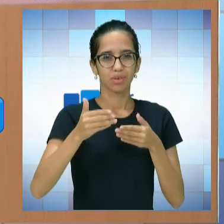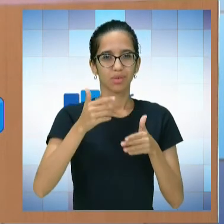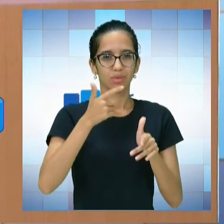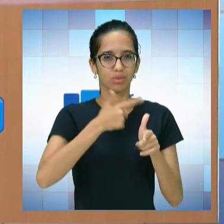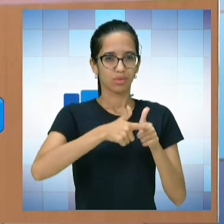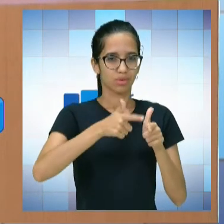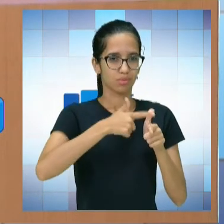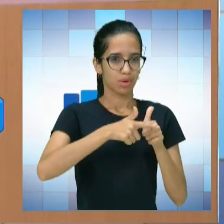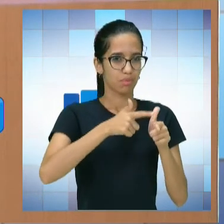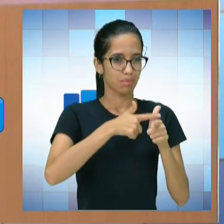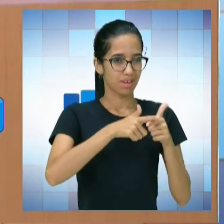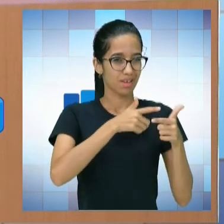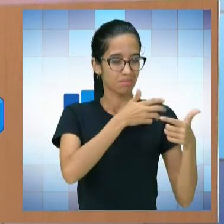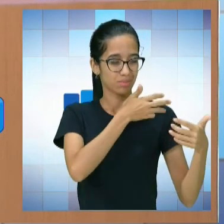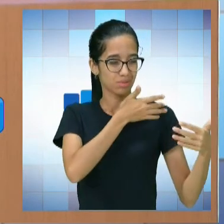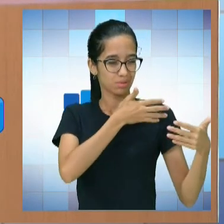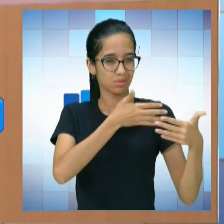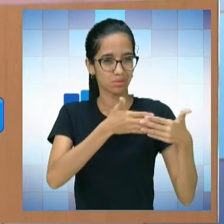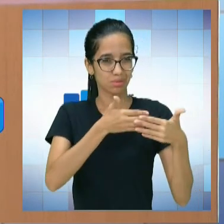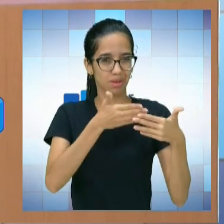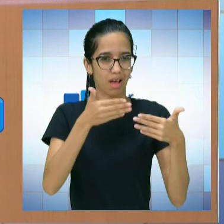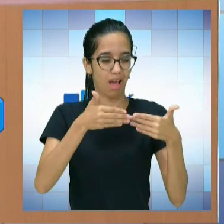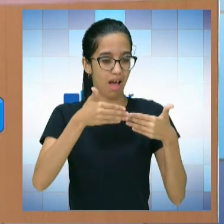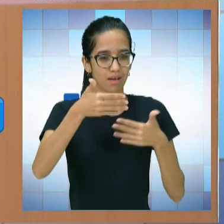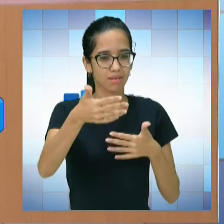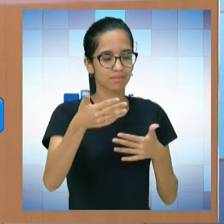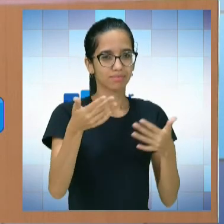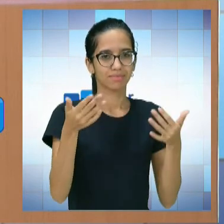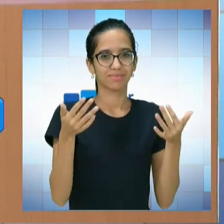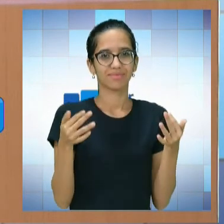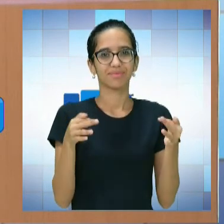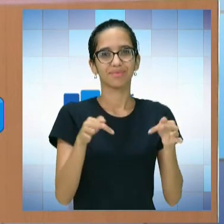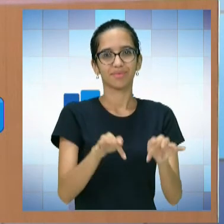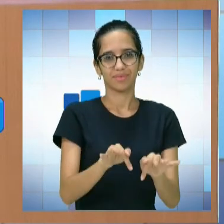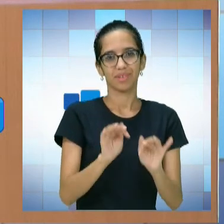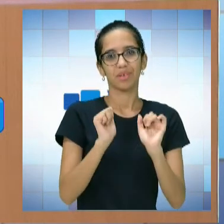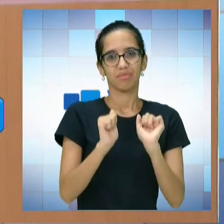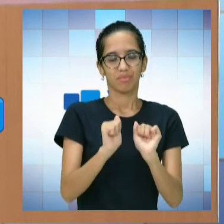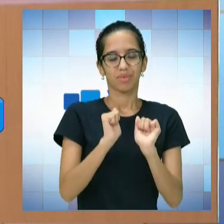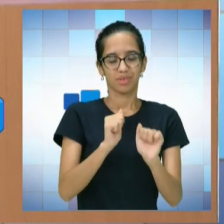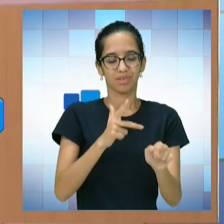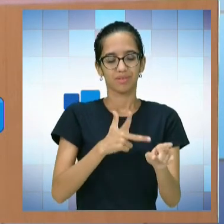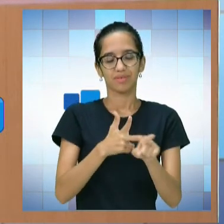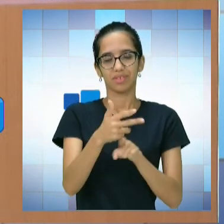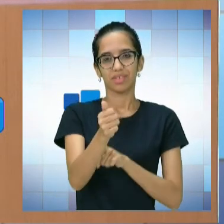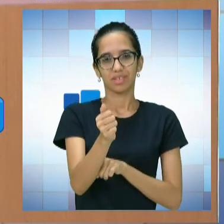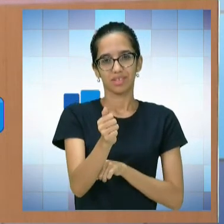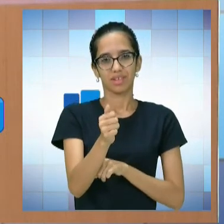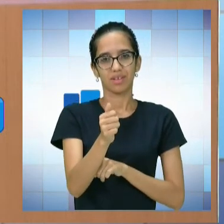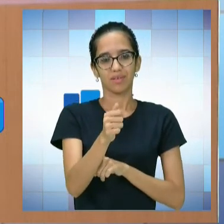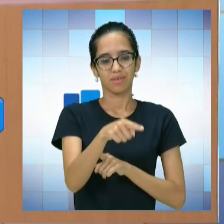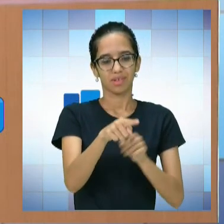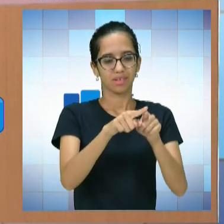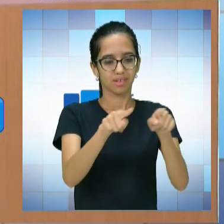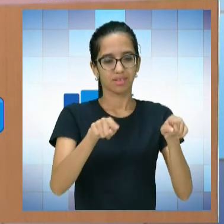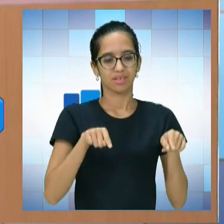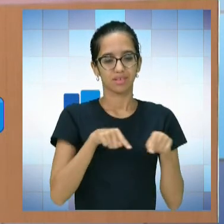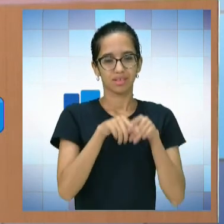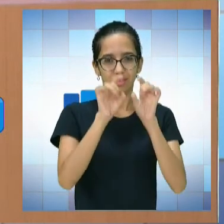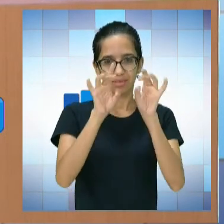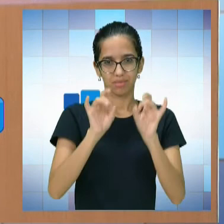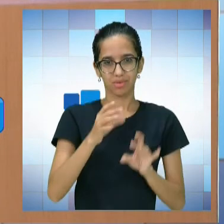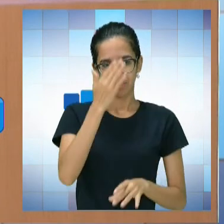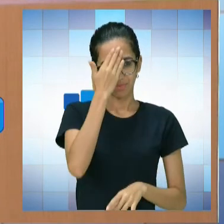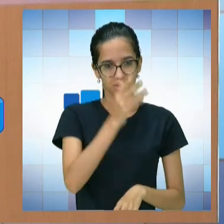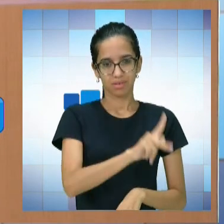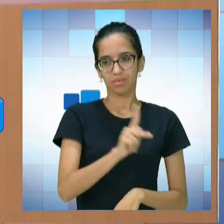vem enfrentando até agora, que elas sejam amenizadas, que elas sejam superadas com esse laboratório. Está certo. Muito